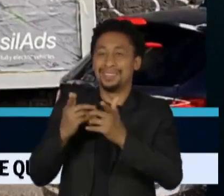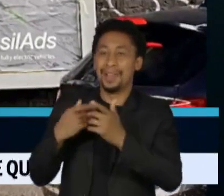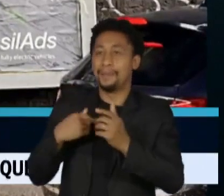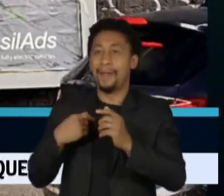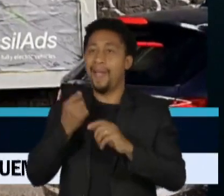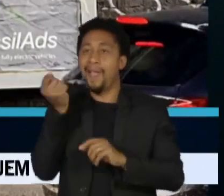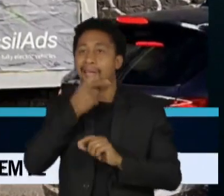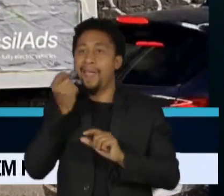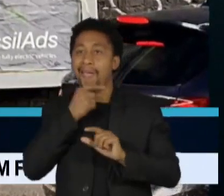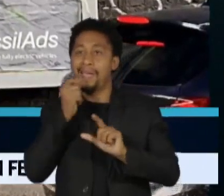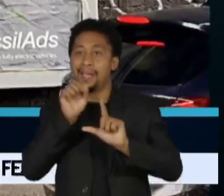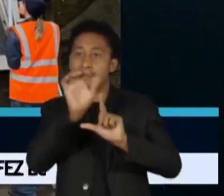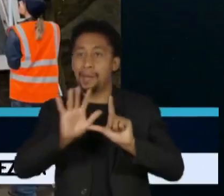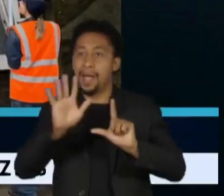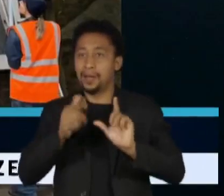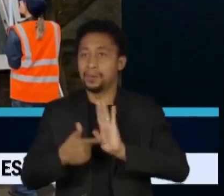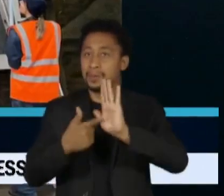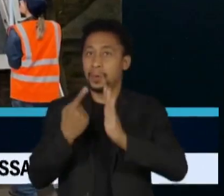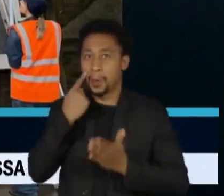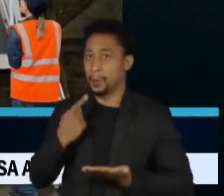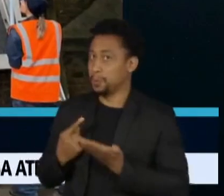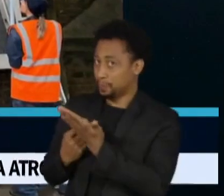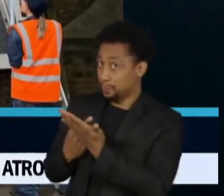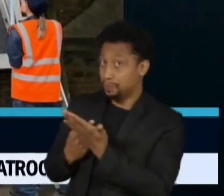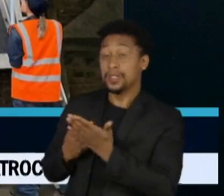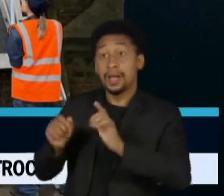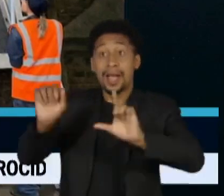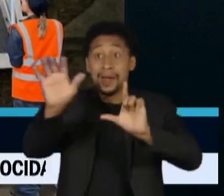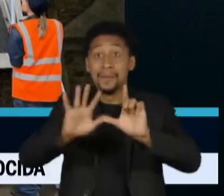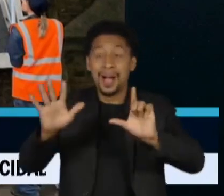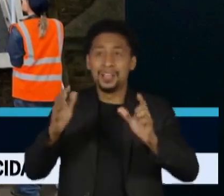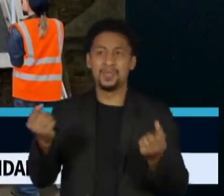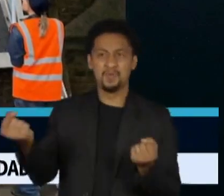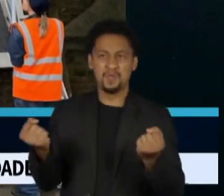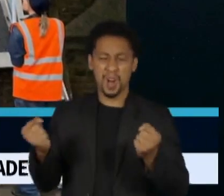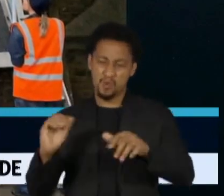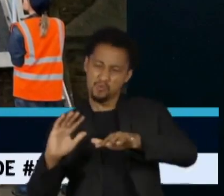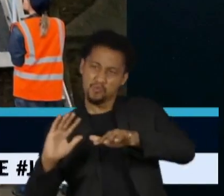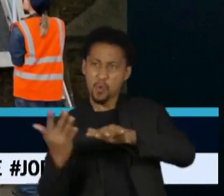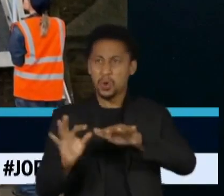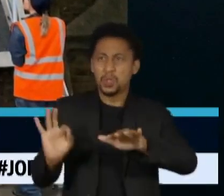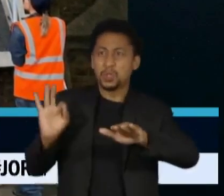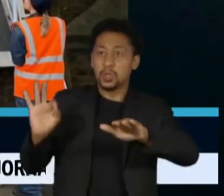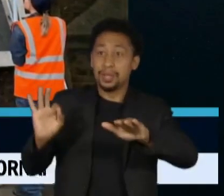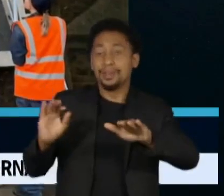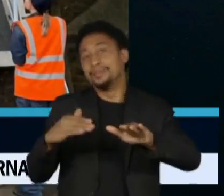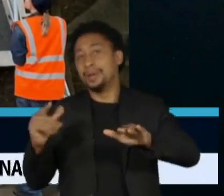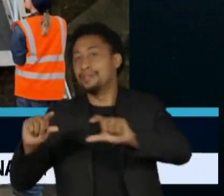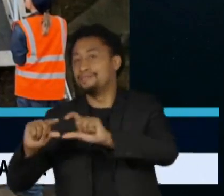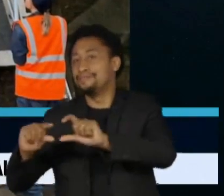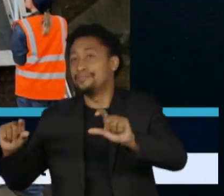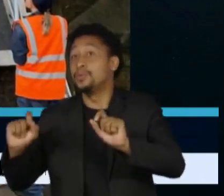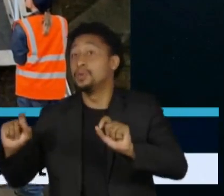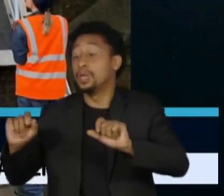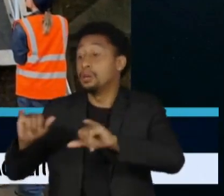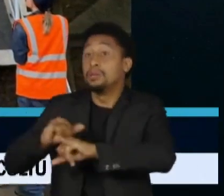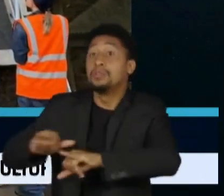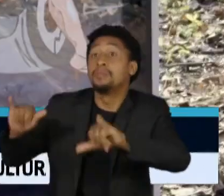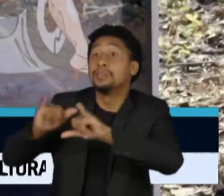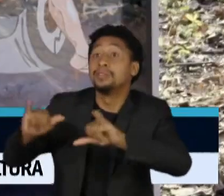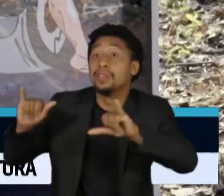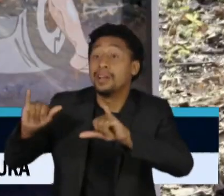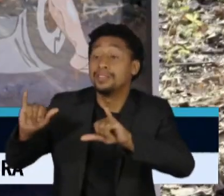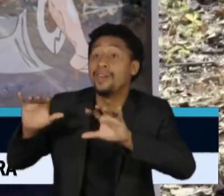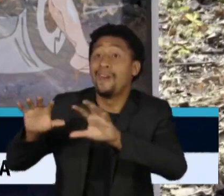campanhas das marcas de veículos. Nessa imagem, um carrão segue ao lado de uma frase. Publicidade para o fim dos